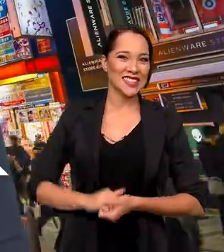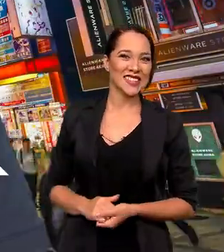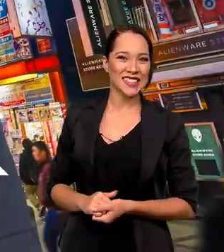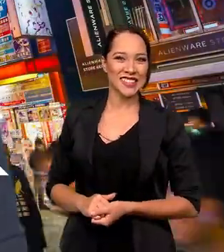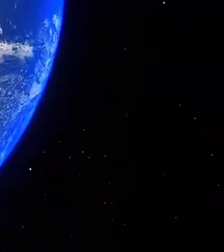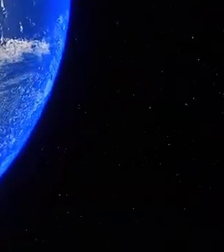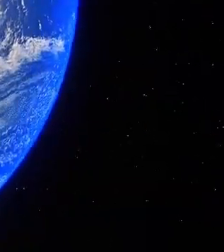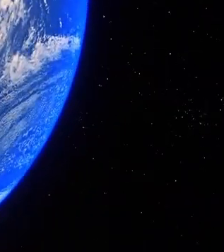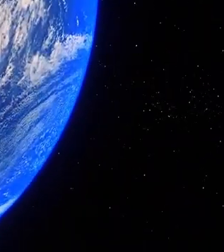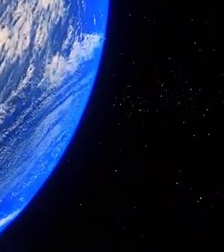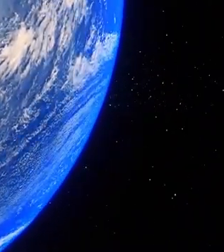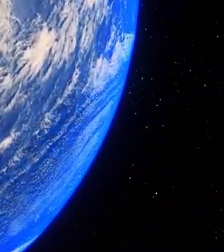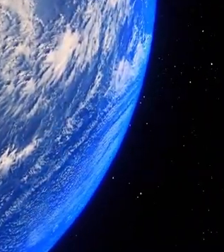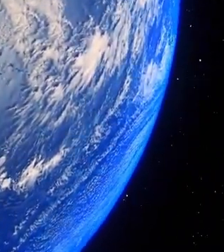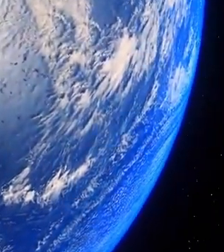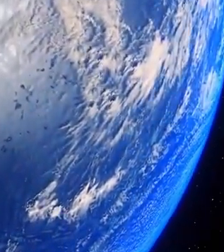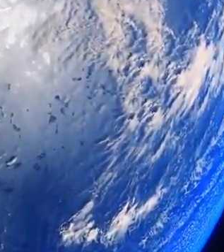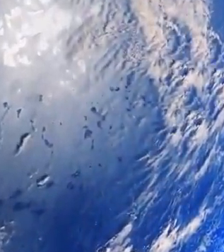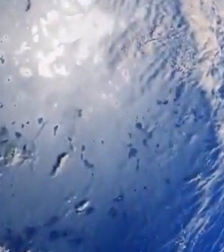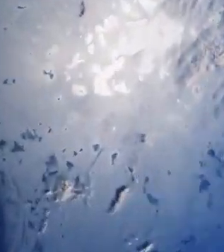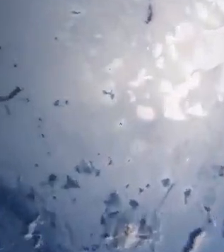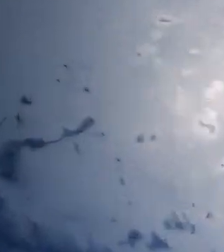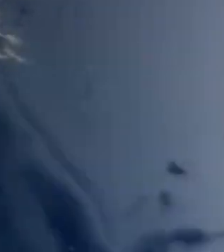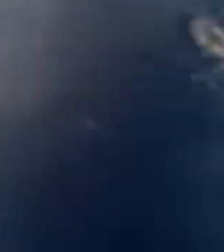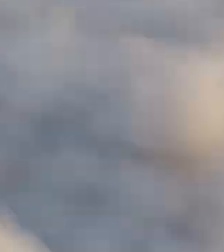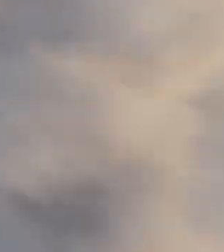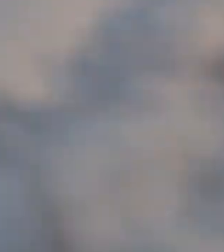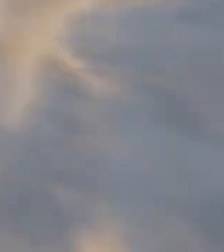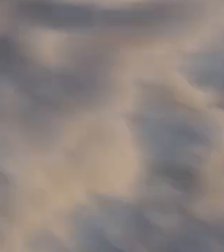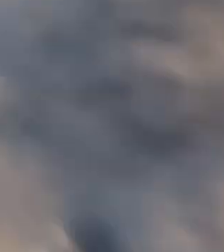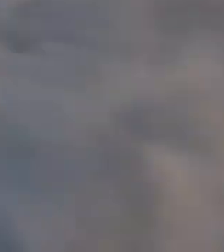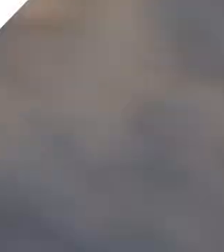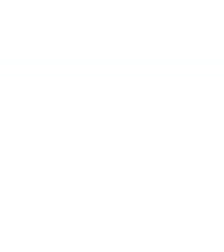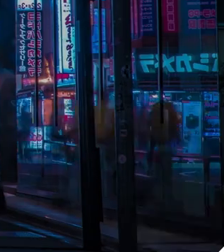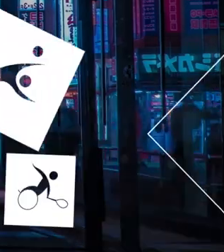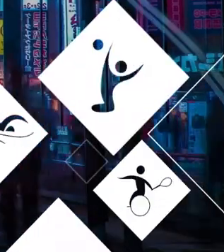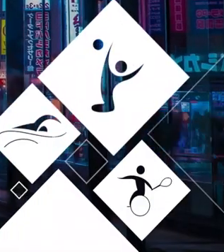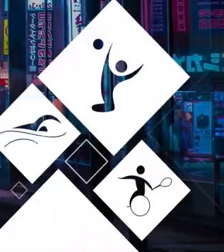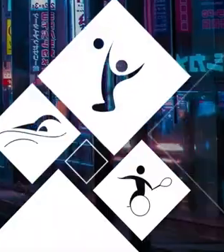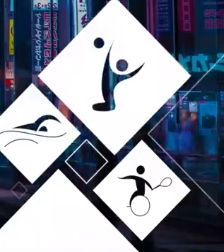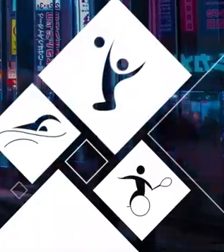E até a próxima. Transcrição e Quintena